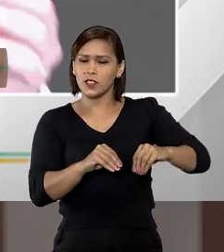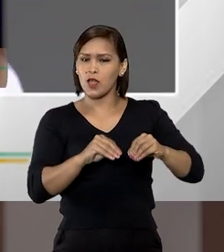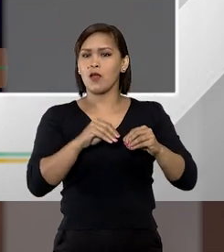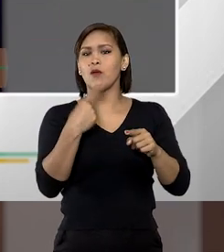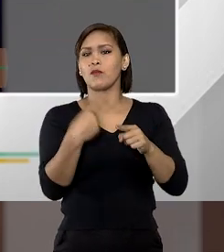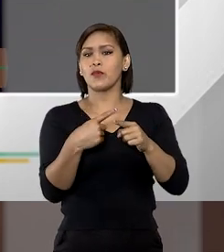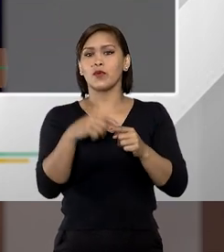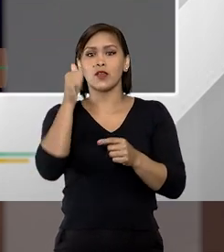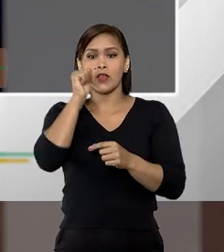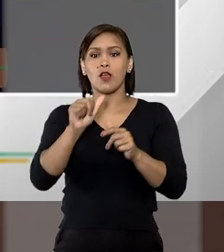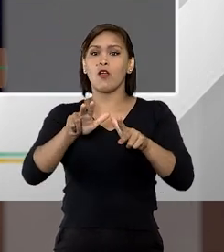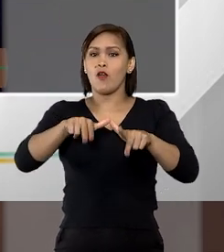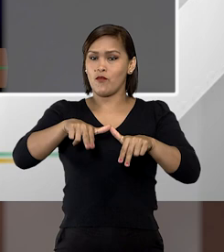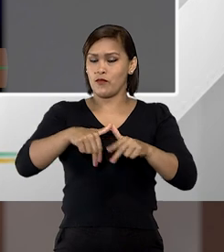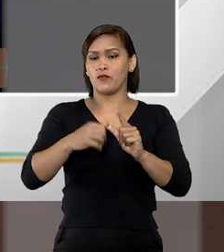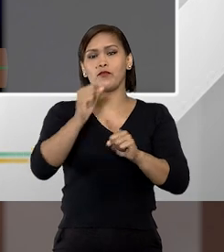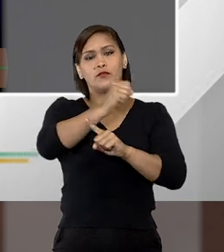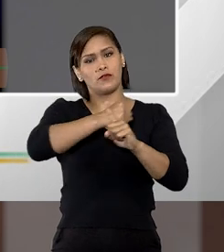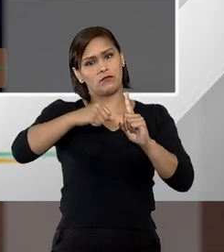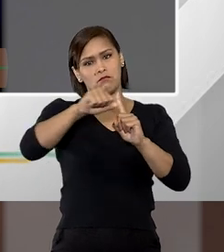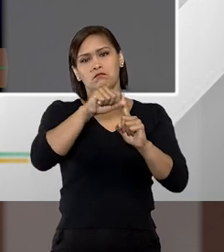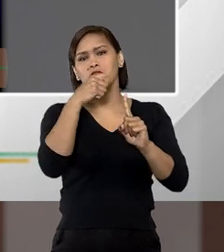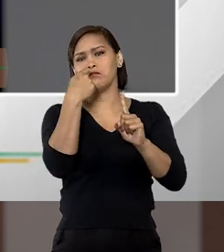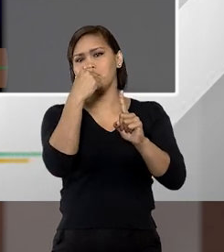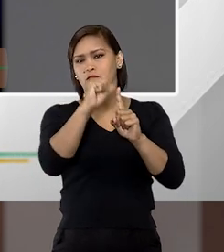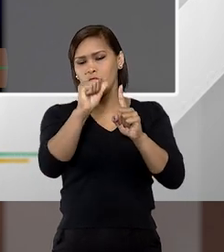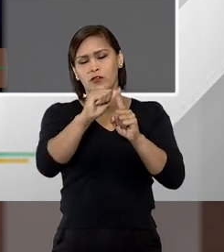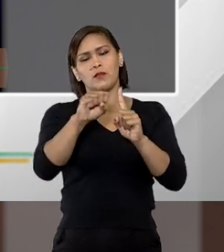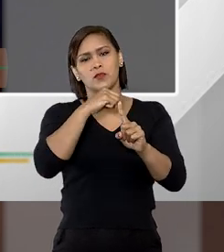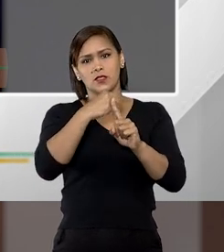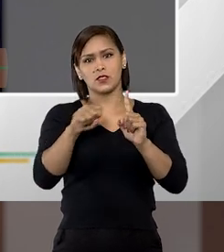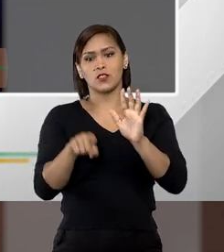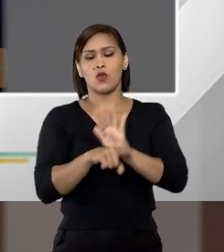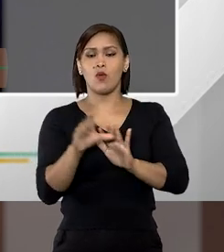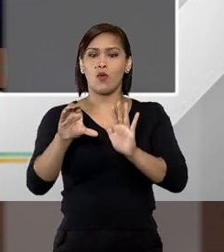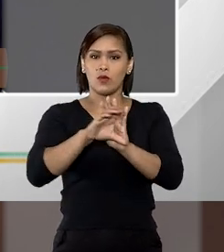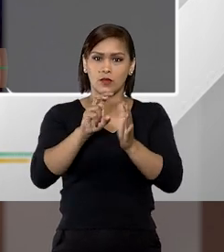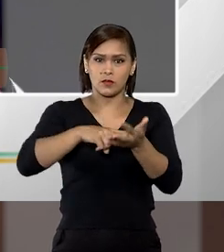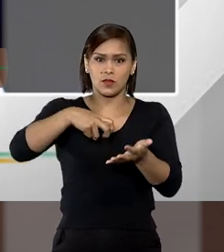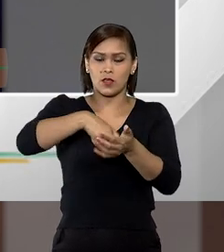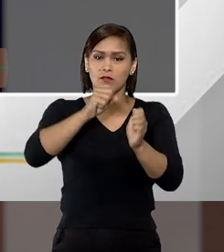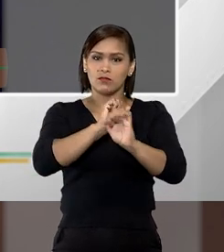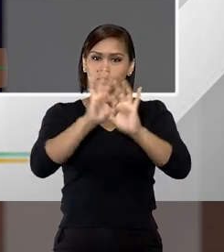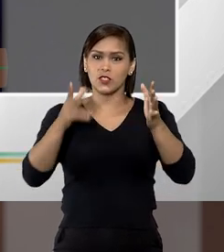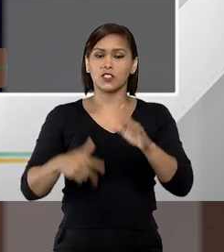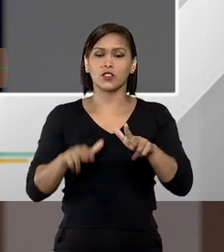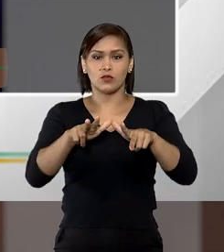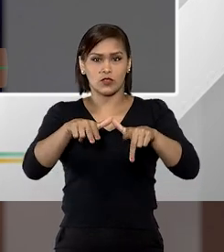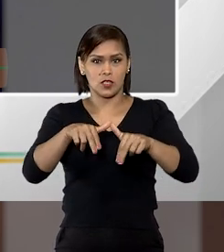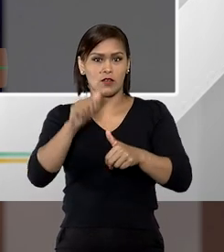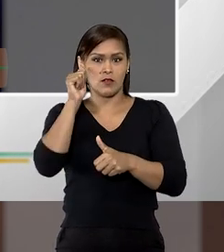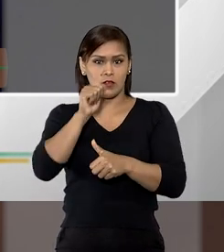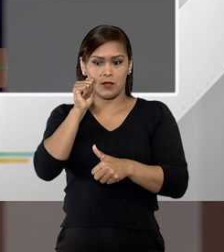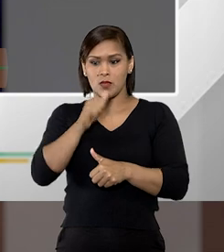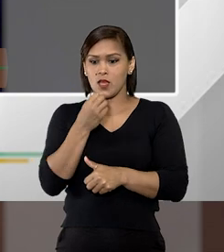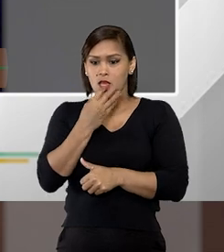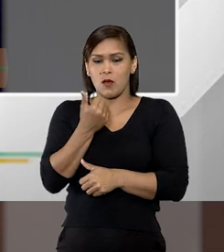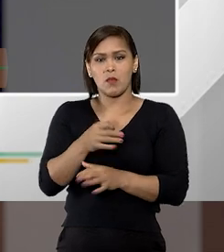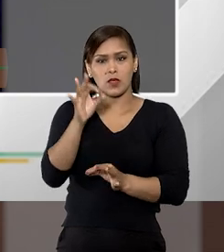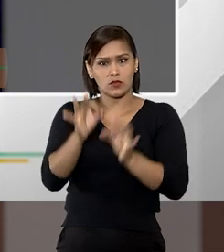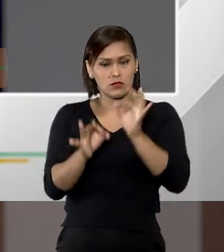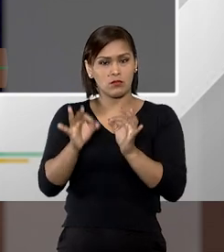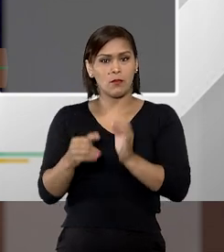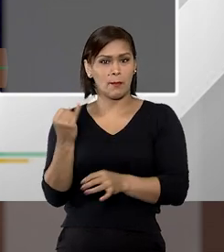condição feminina como feminicídio. O Código Penal, ele deixa claro que o gênero feminino é um bem jurídico